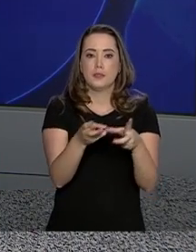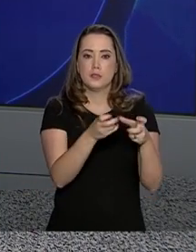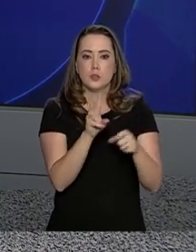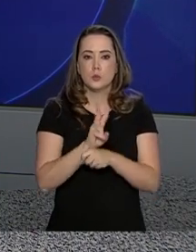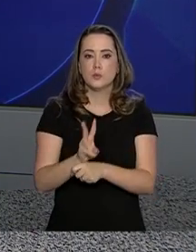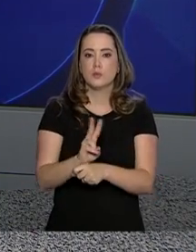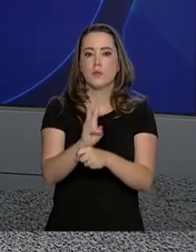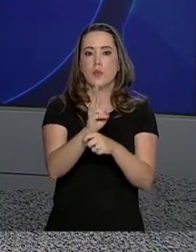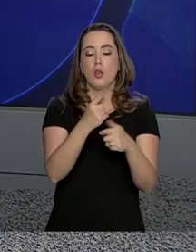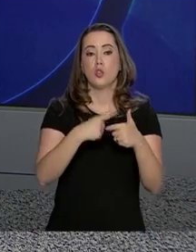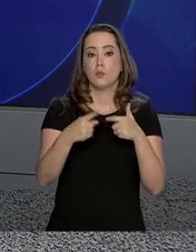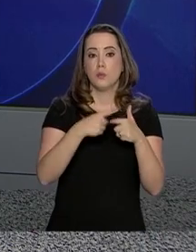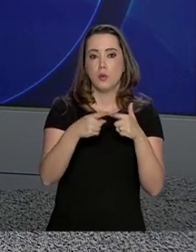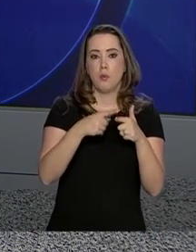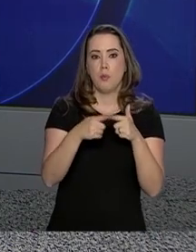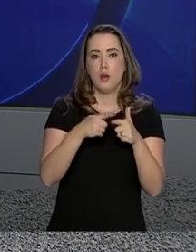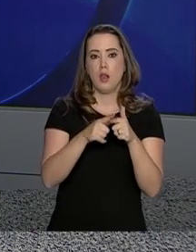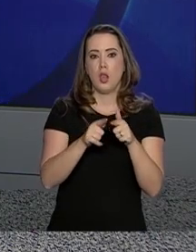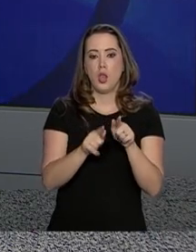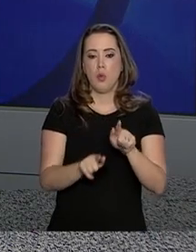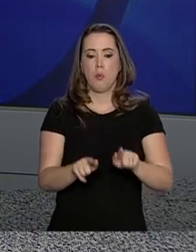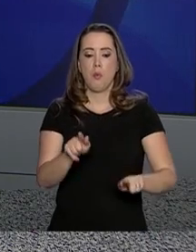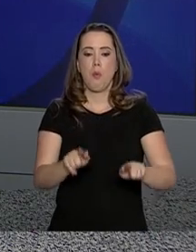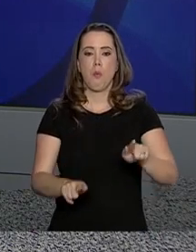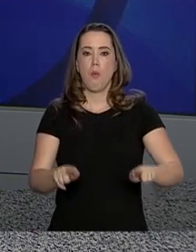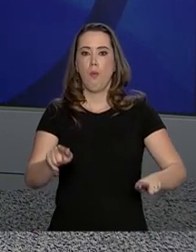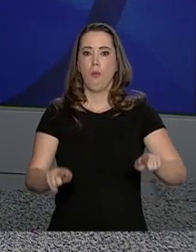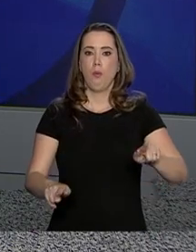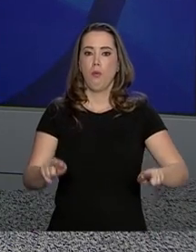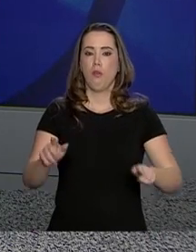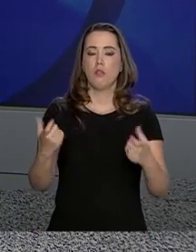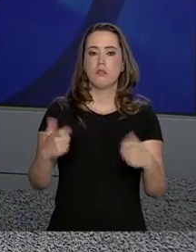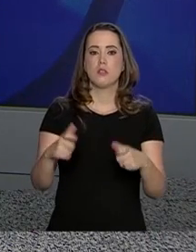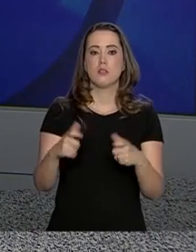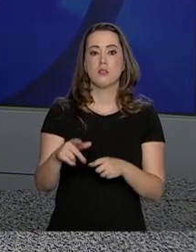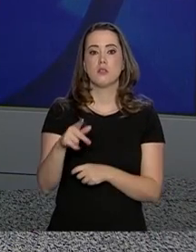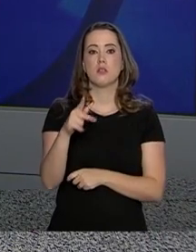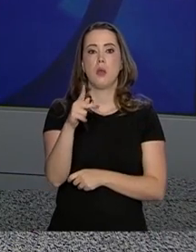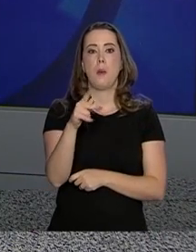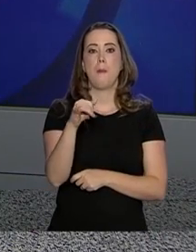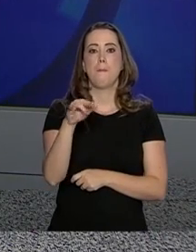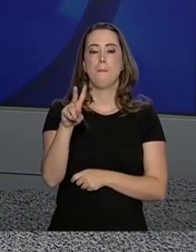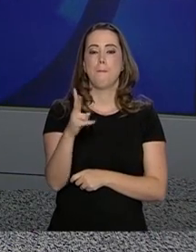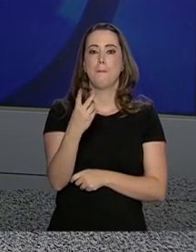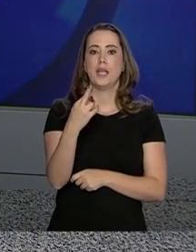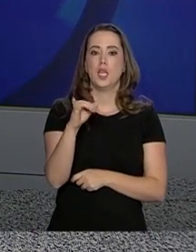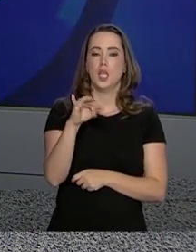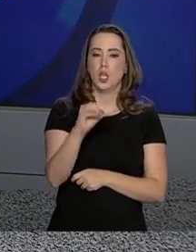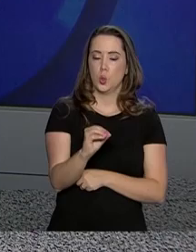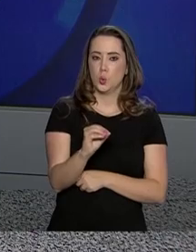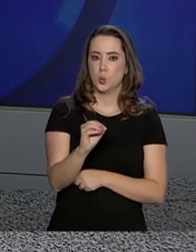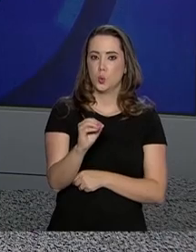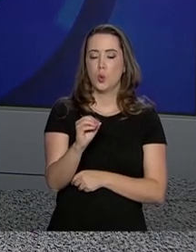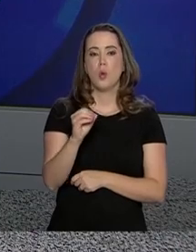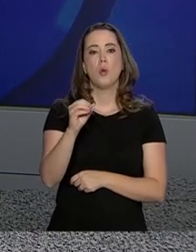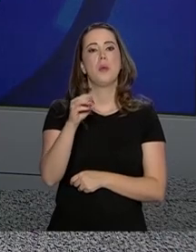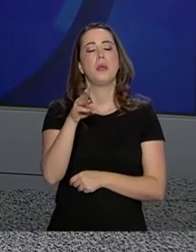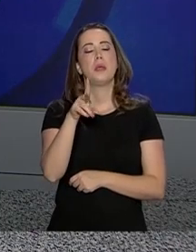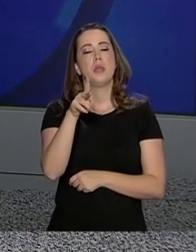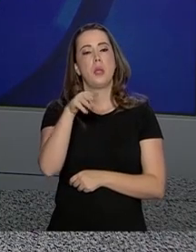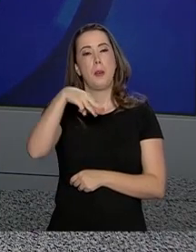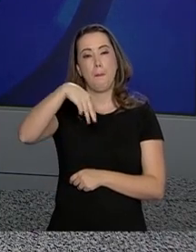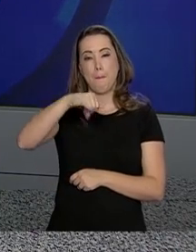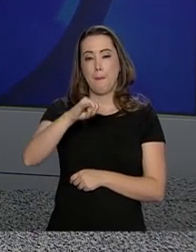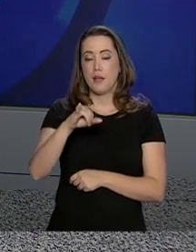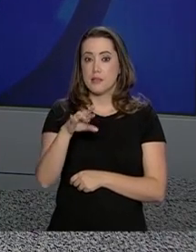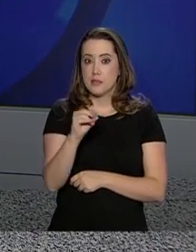monitoramento de instabilidades geológicas no bairro de Pinheiro, em Maceió. O bairro vem sofrendo rachaduras em